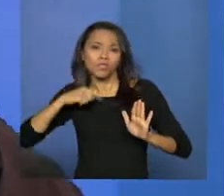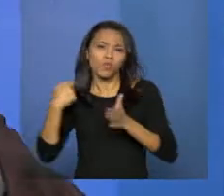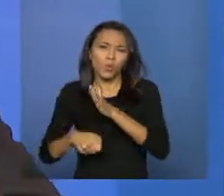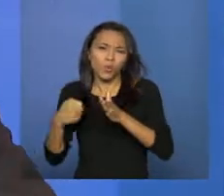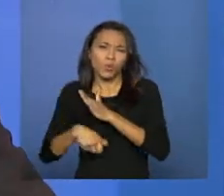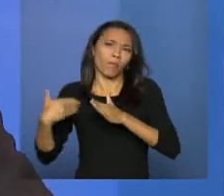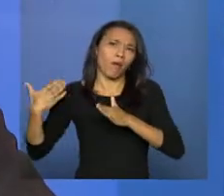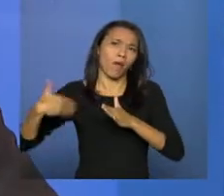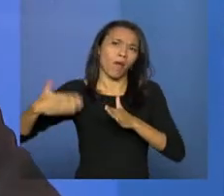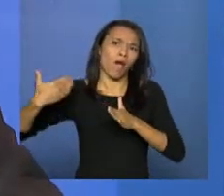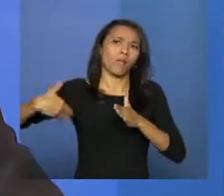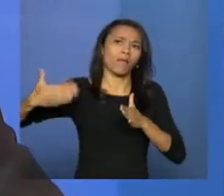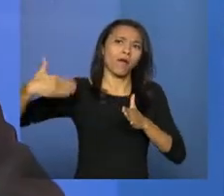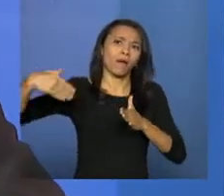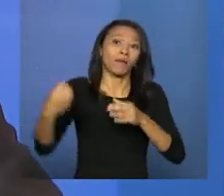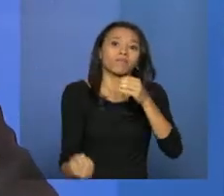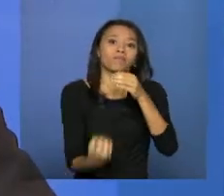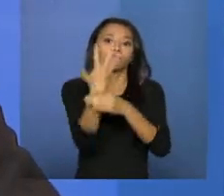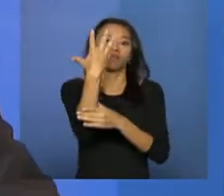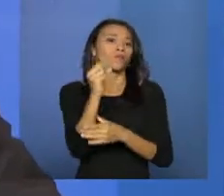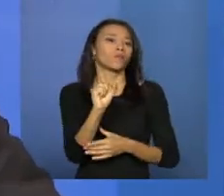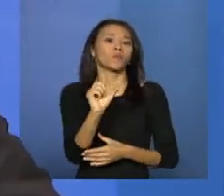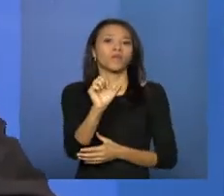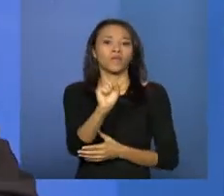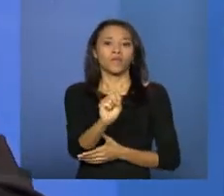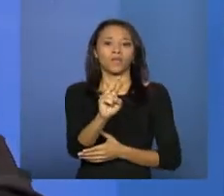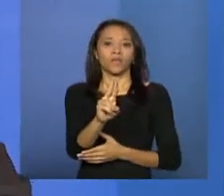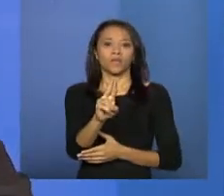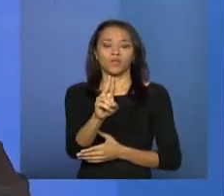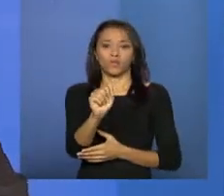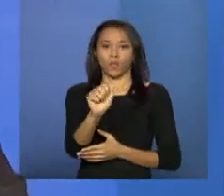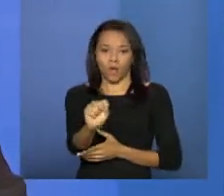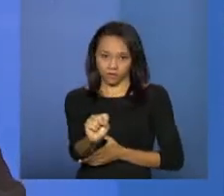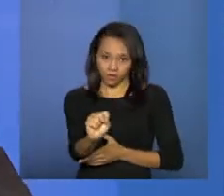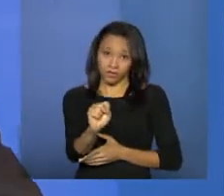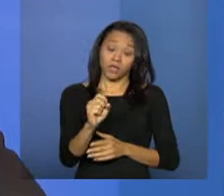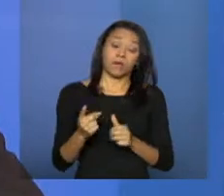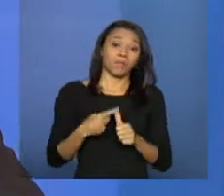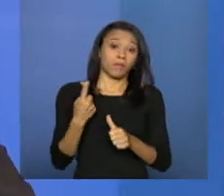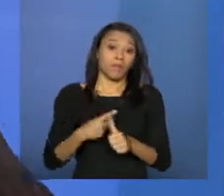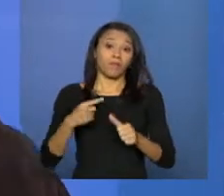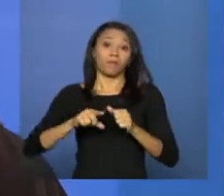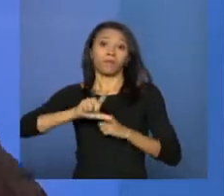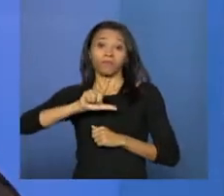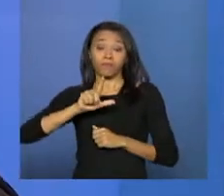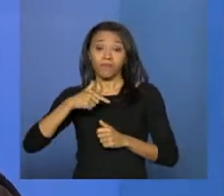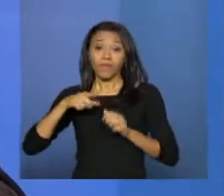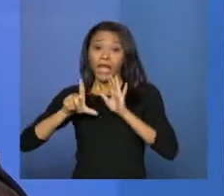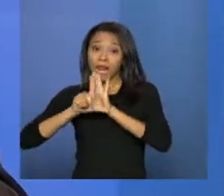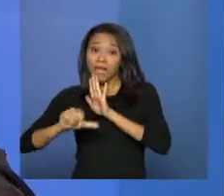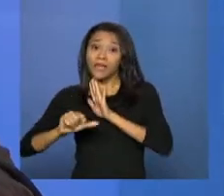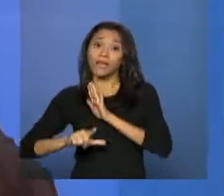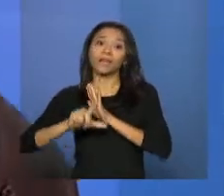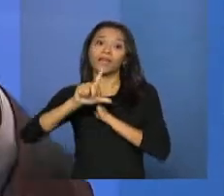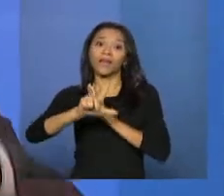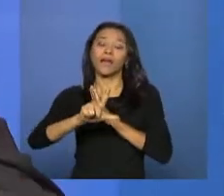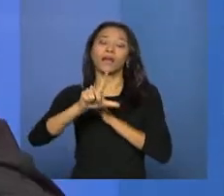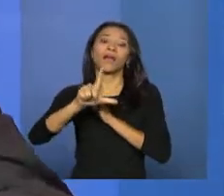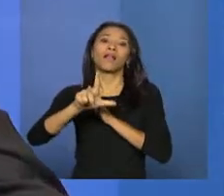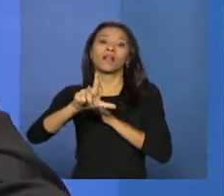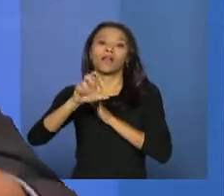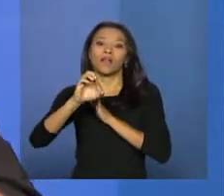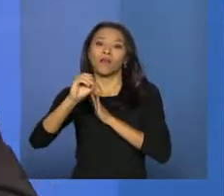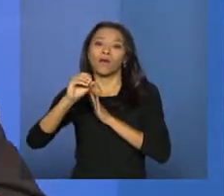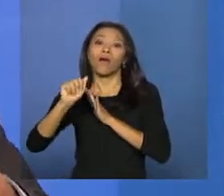anos com a implantação dos SUAS. Uma coisa é a LOAS atualizada, que isso foi uma conquista nossa. Os gestores